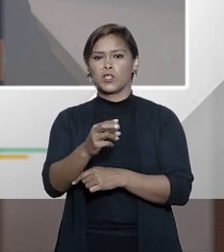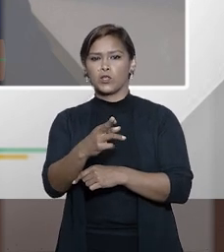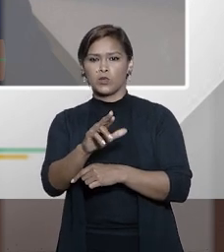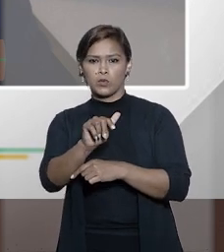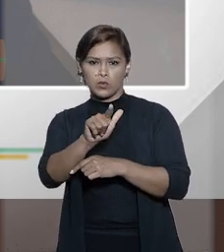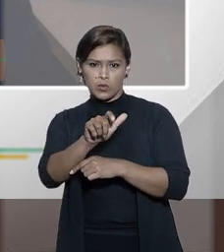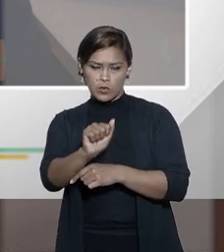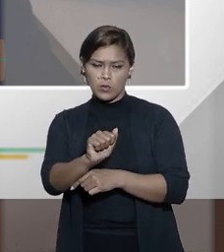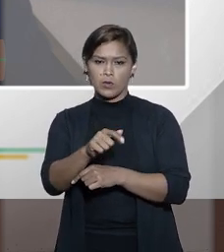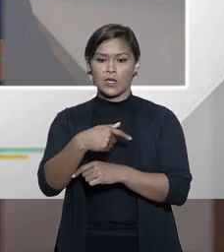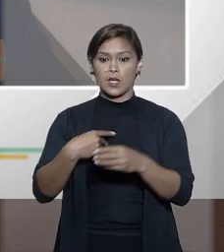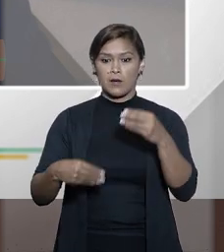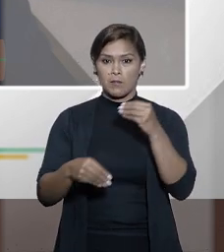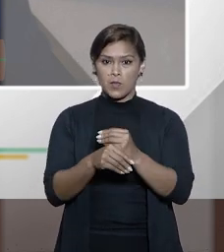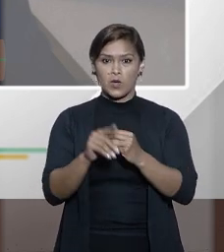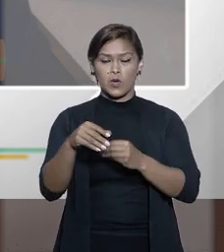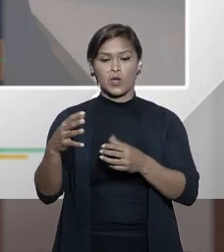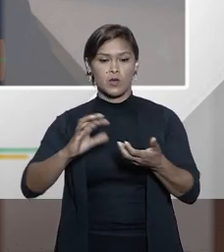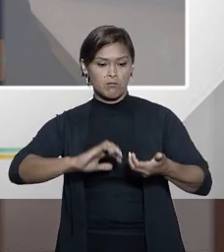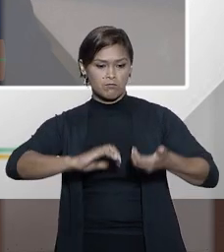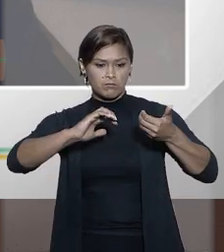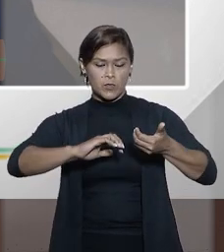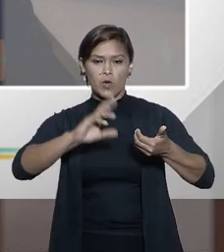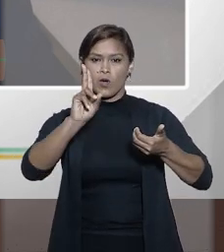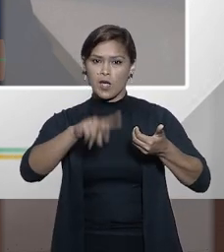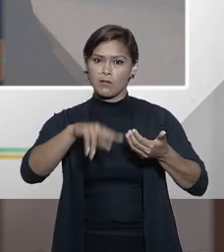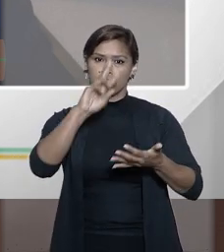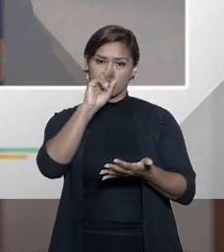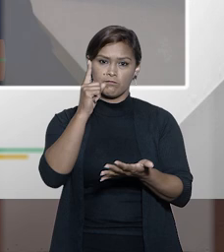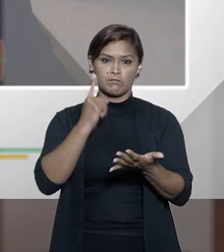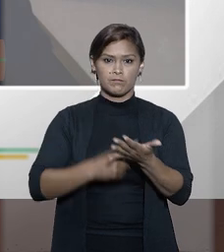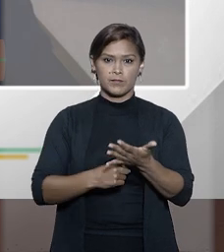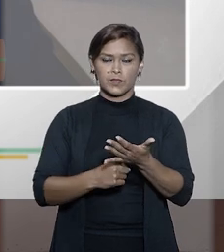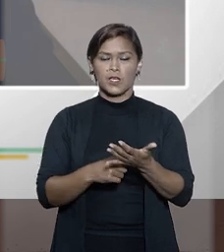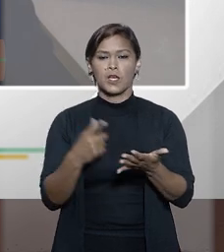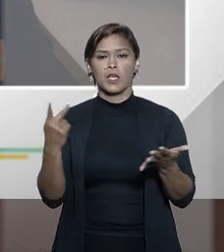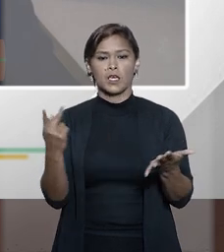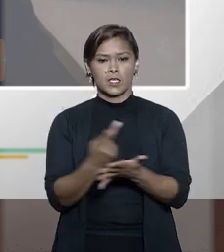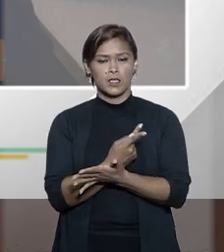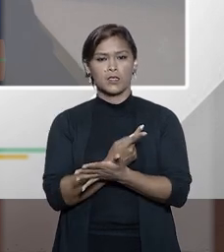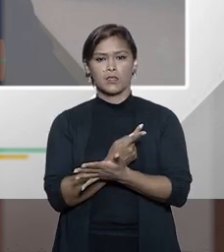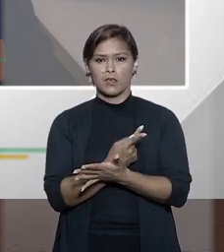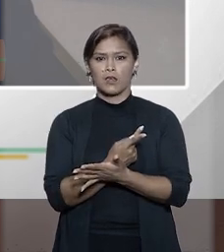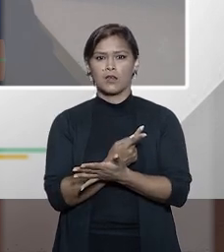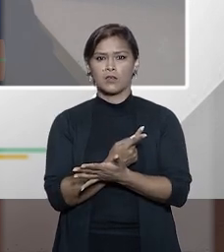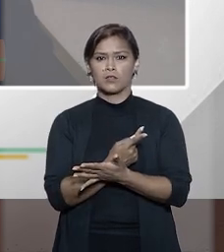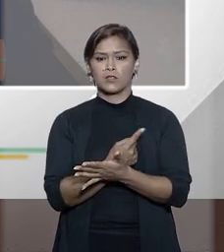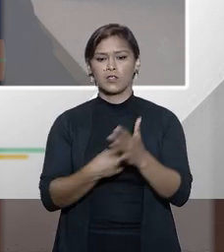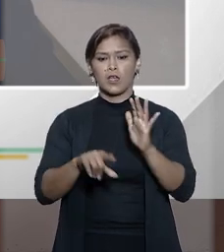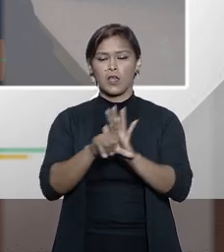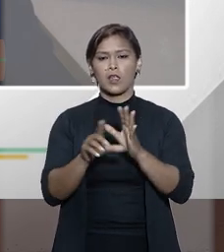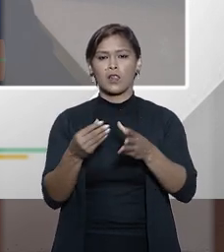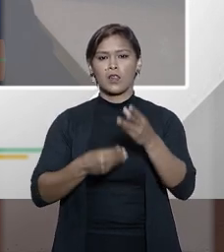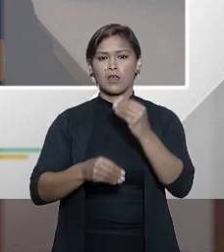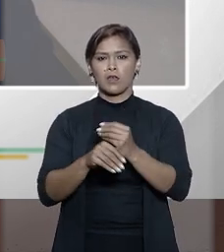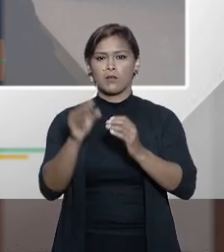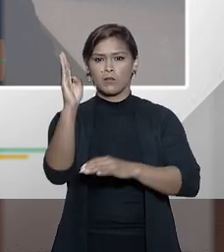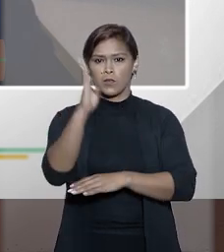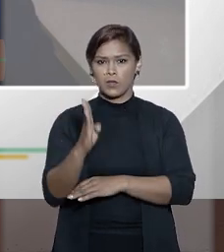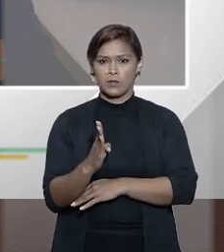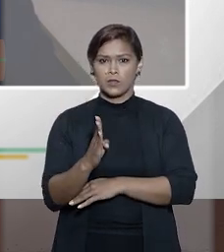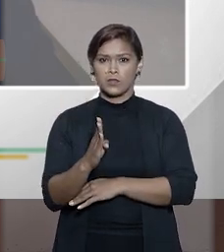colaborou, a fim de que o Congresso finalmente decida o que deve haver em termos de lei de cooperação no Brasil.